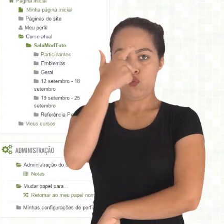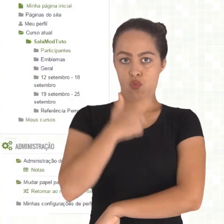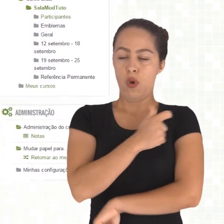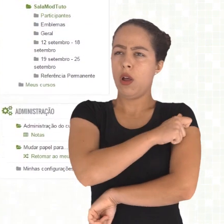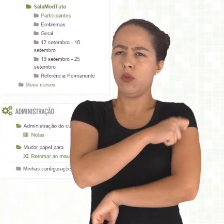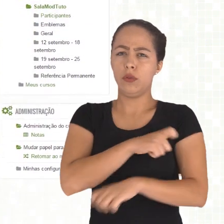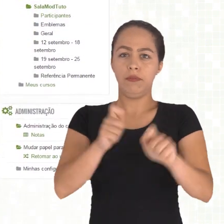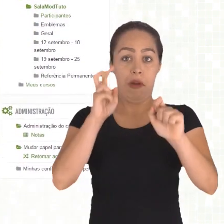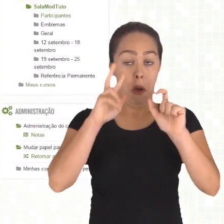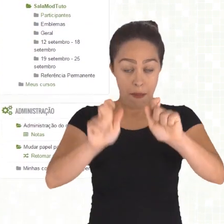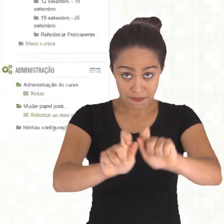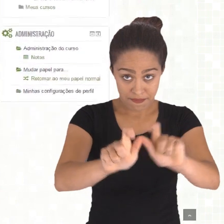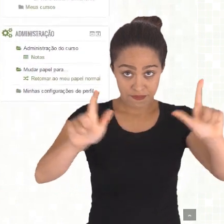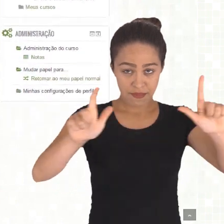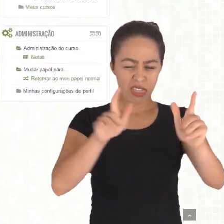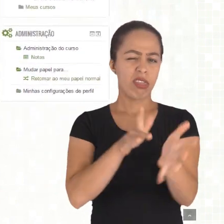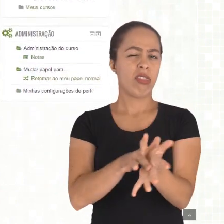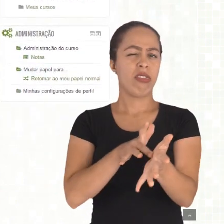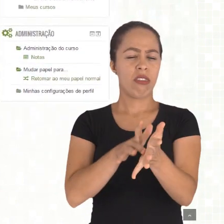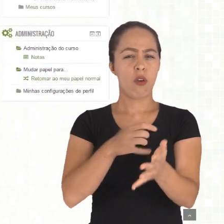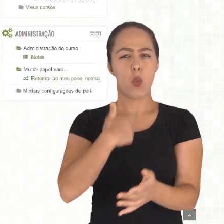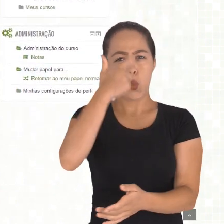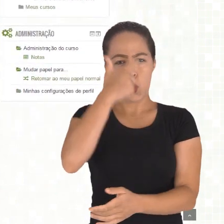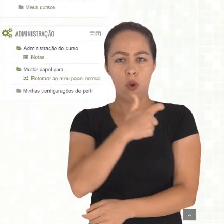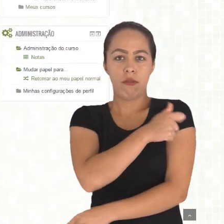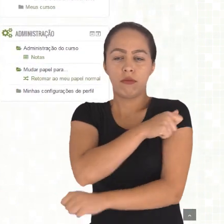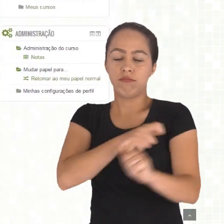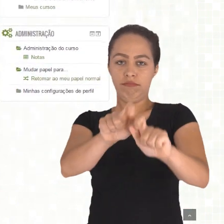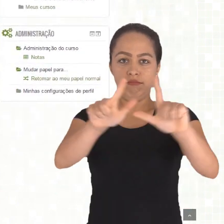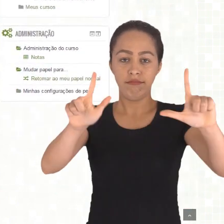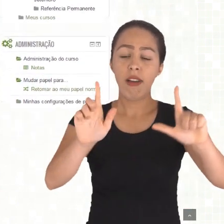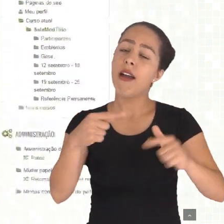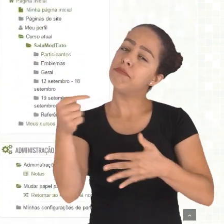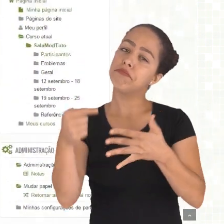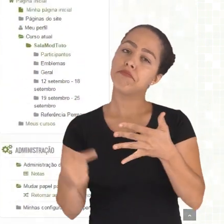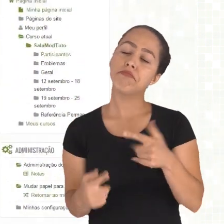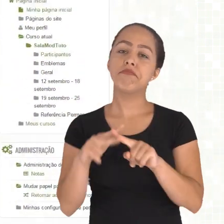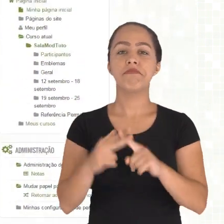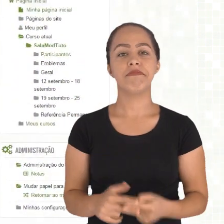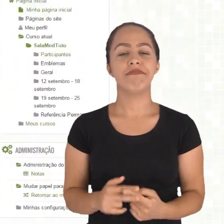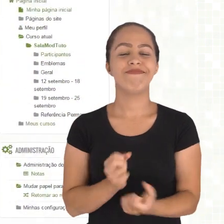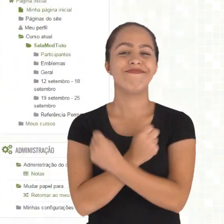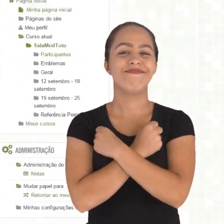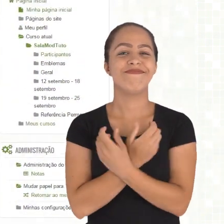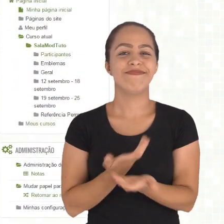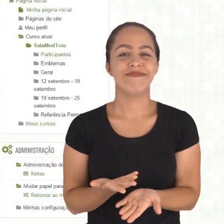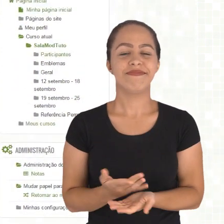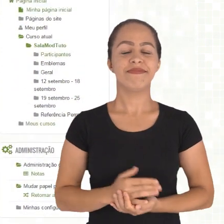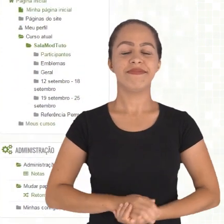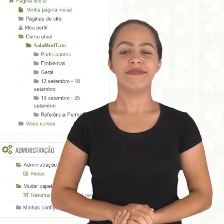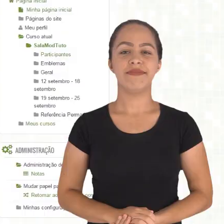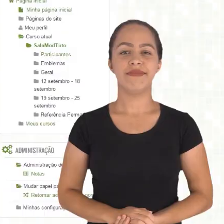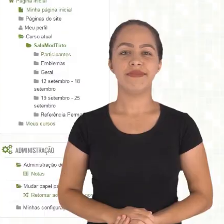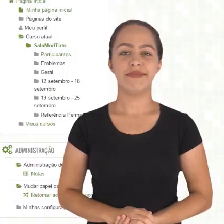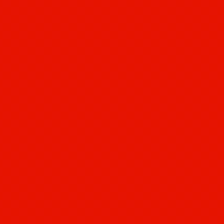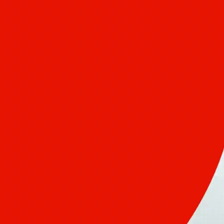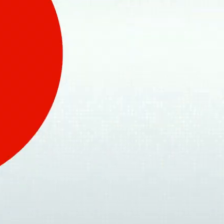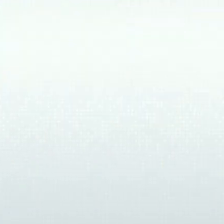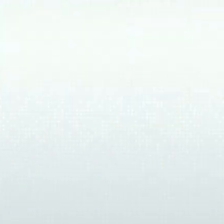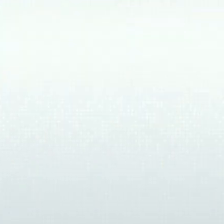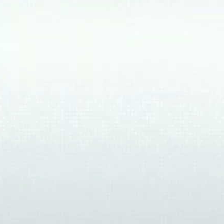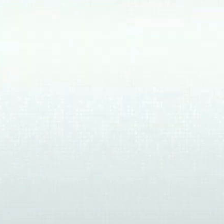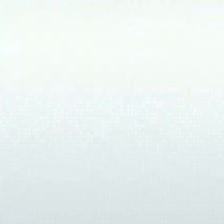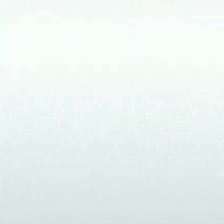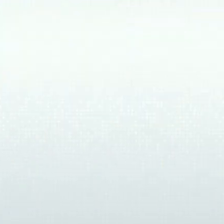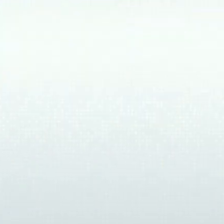a interface que o aluno vai visualizar. Bom, esses são os recursos para o modo edição. Um grande abraço.